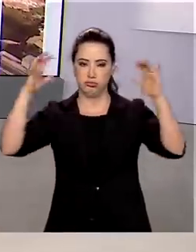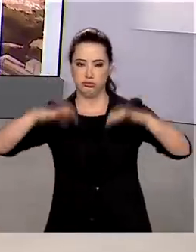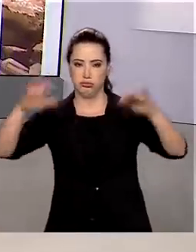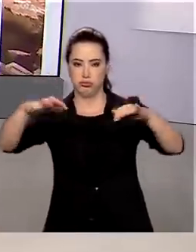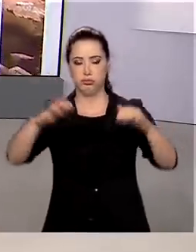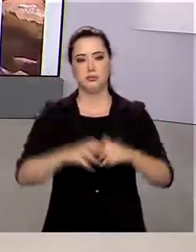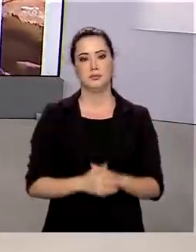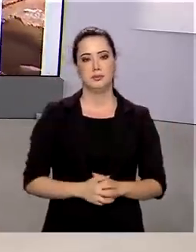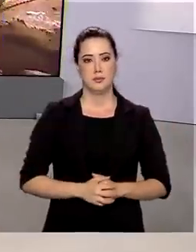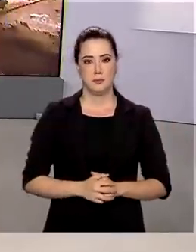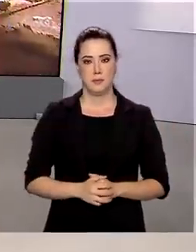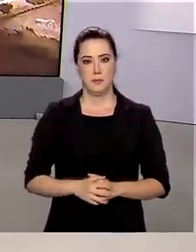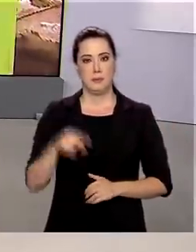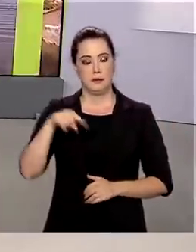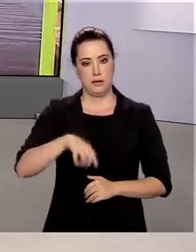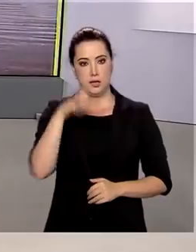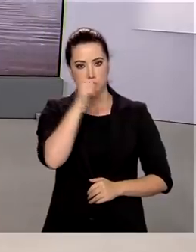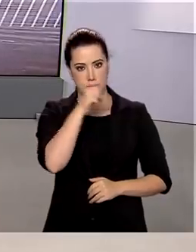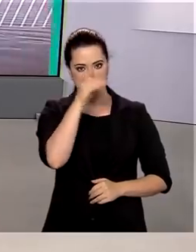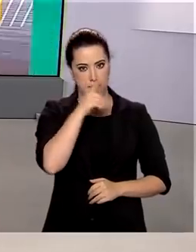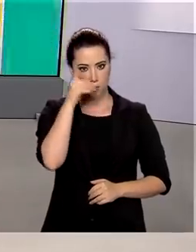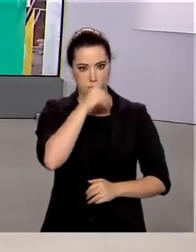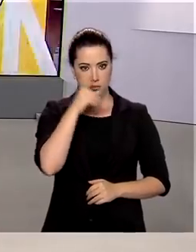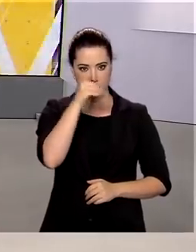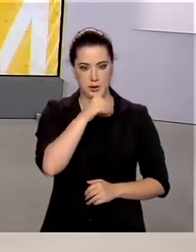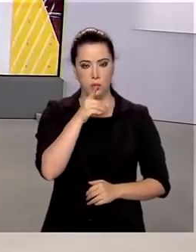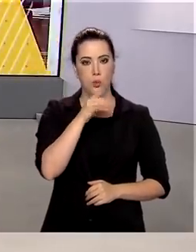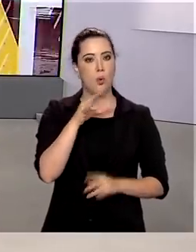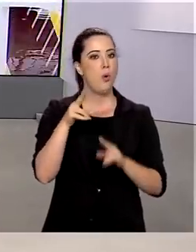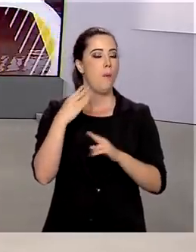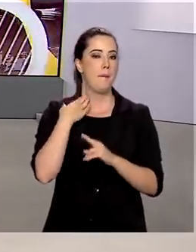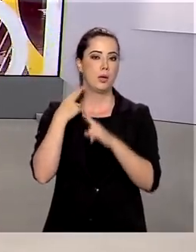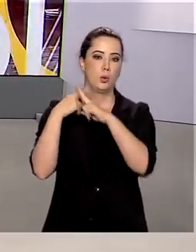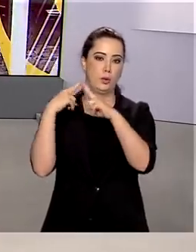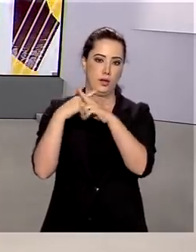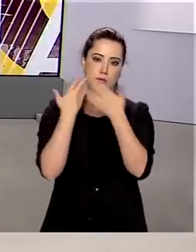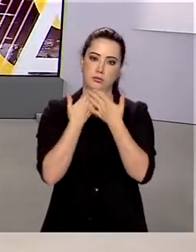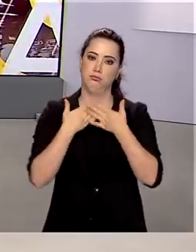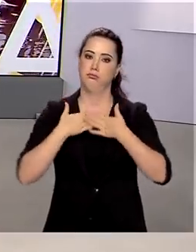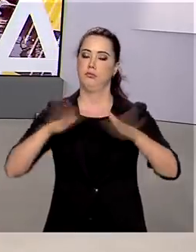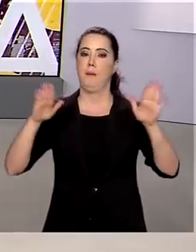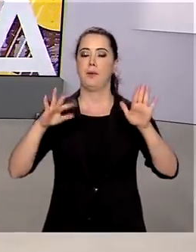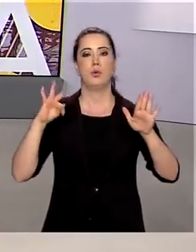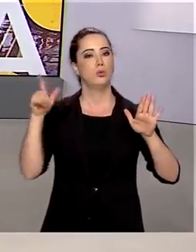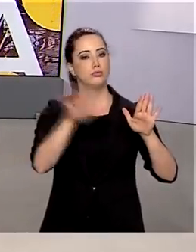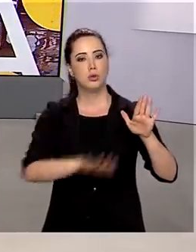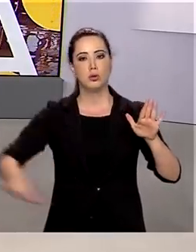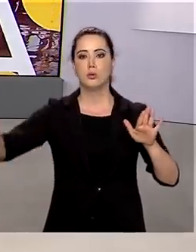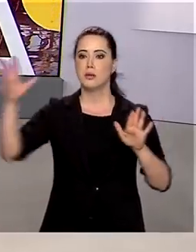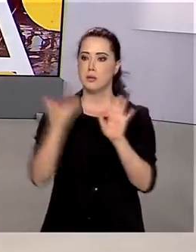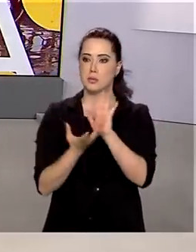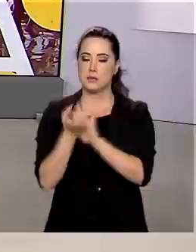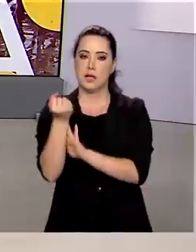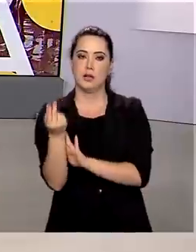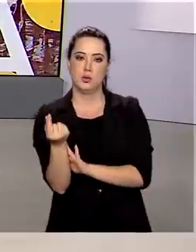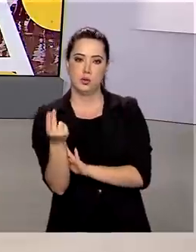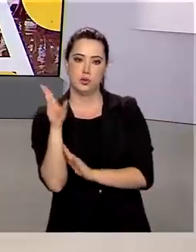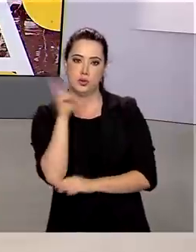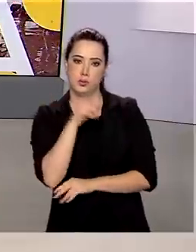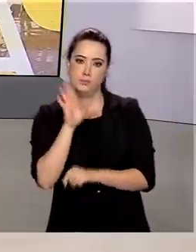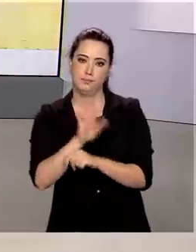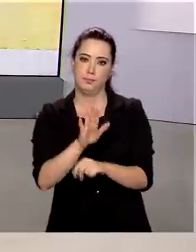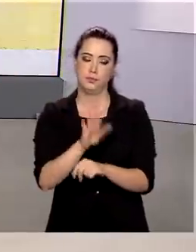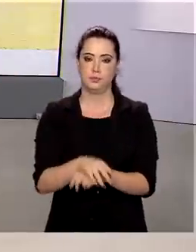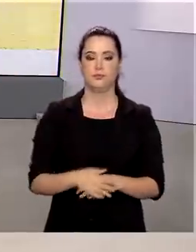Neste fim de semana, as agências da Caixa abriram em todo o país para o saque do auxílio emergencial. A repórter